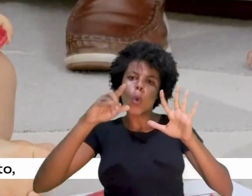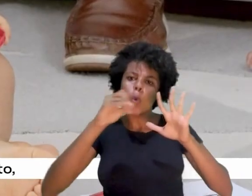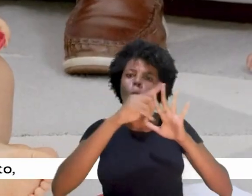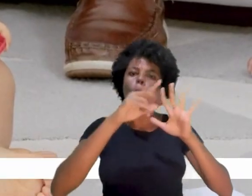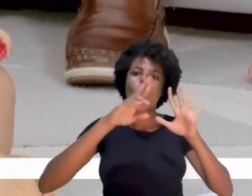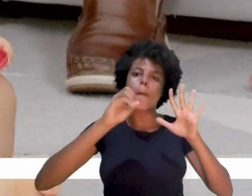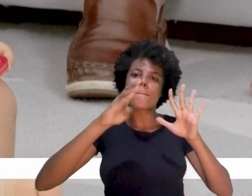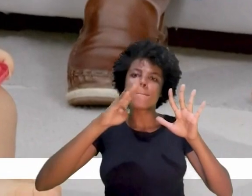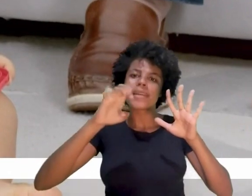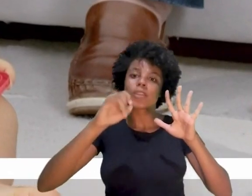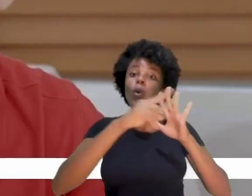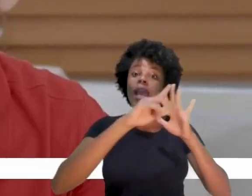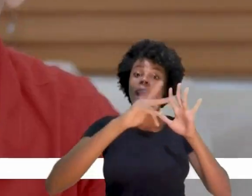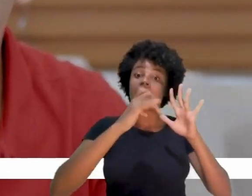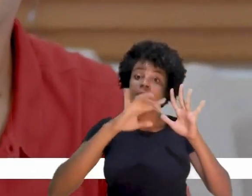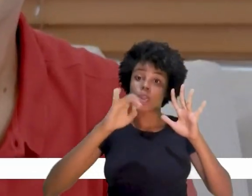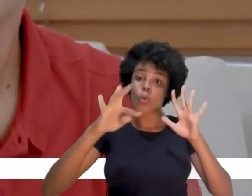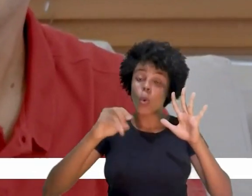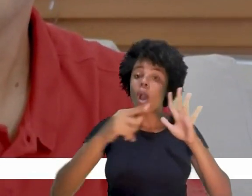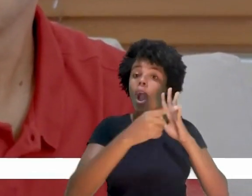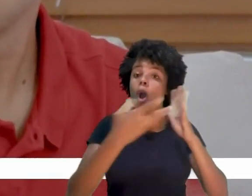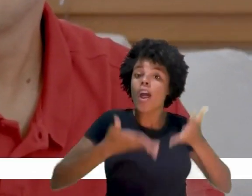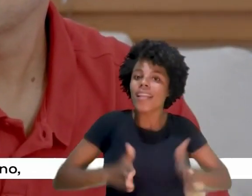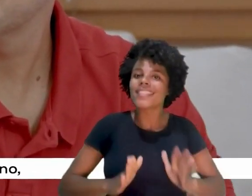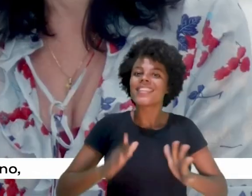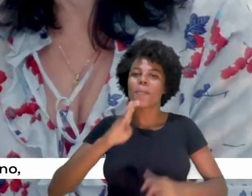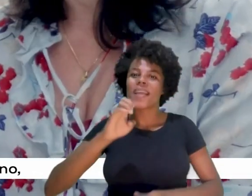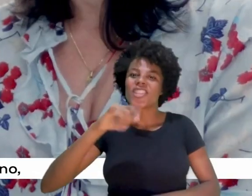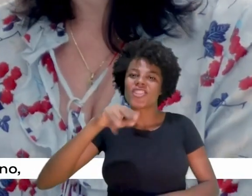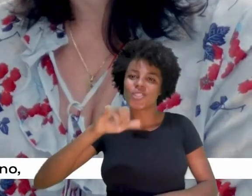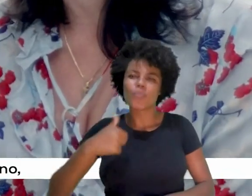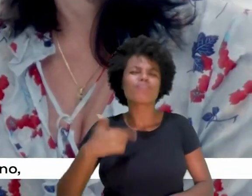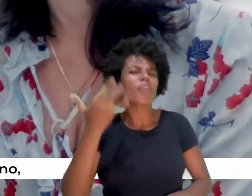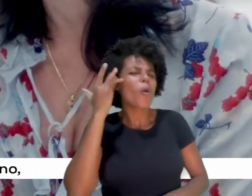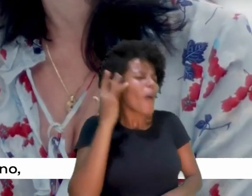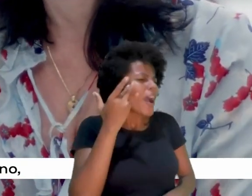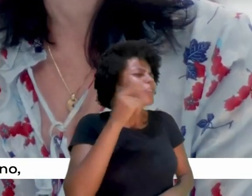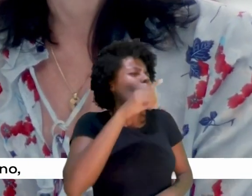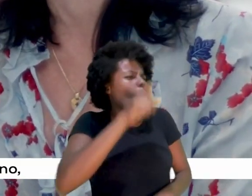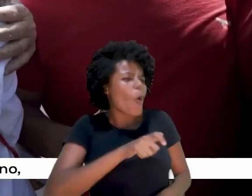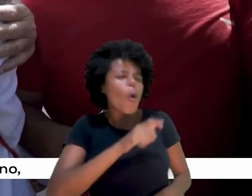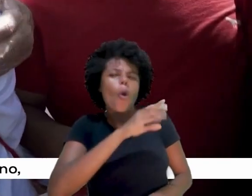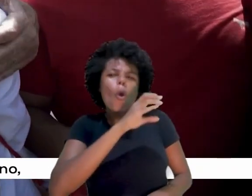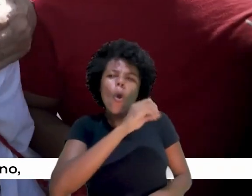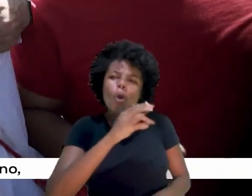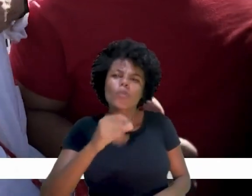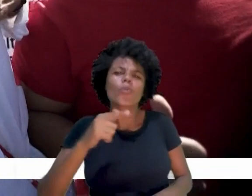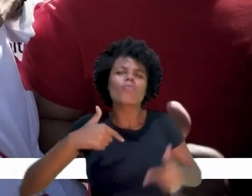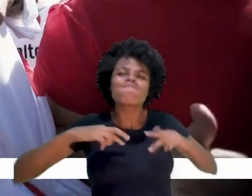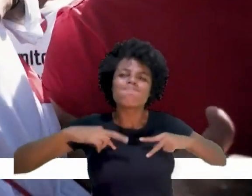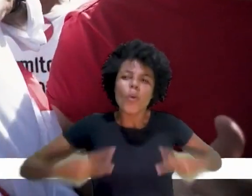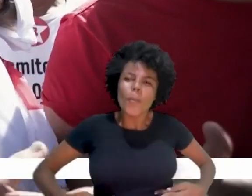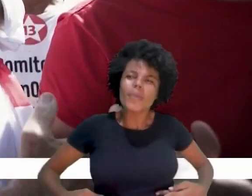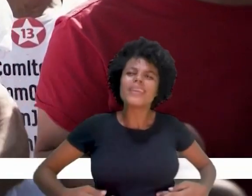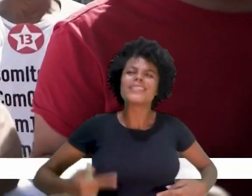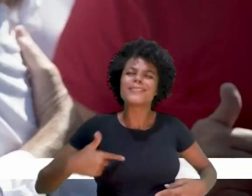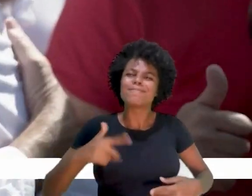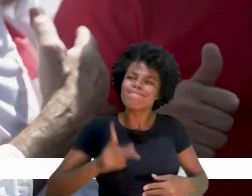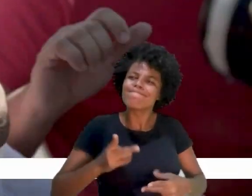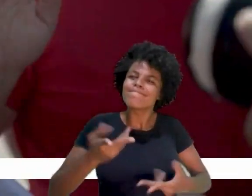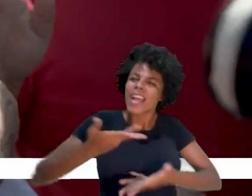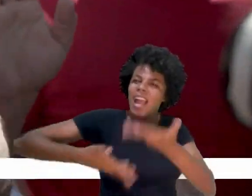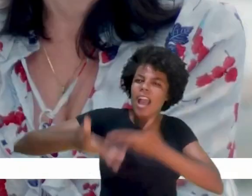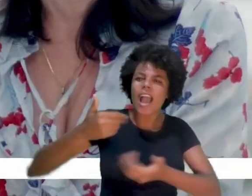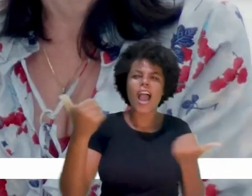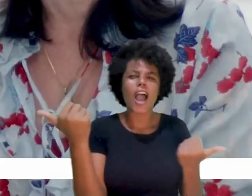Roberto, o Heitor e agora nasceu o Benício. Eu acho que o Otto sempre foi isso, é o ser humano, aquele braço,